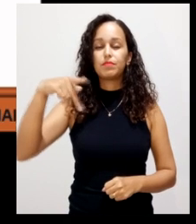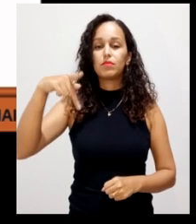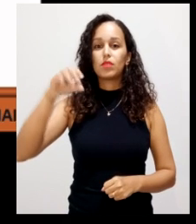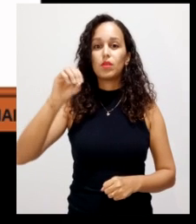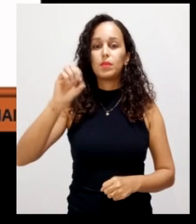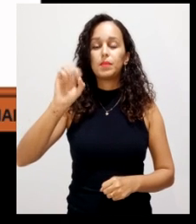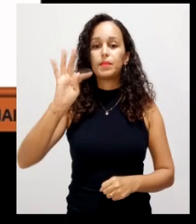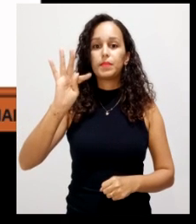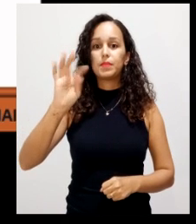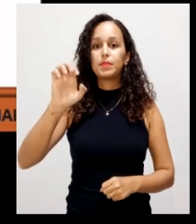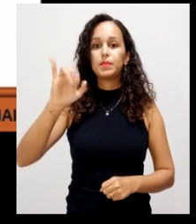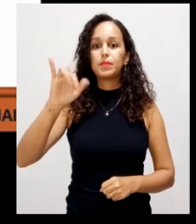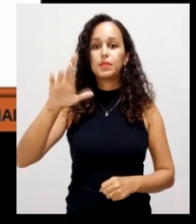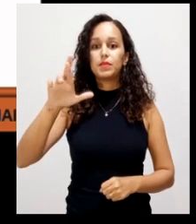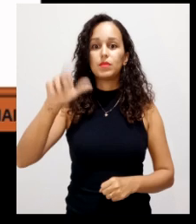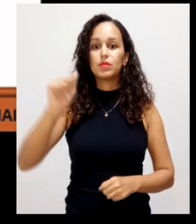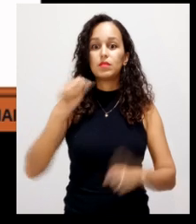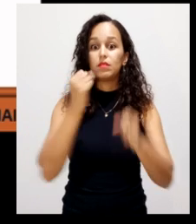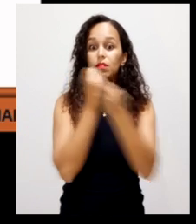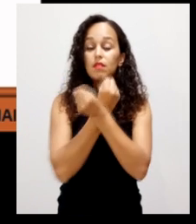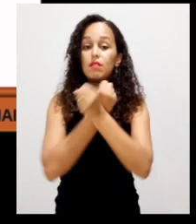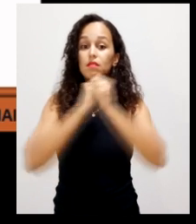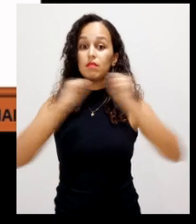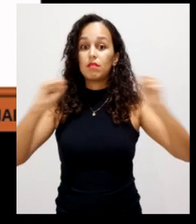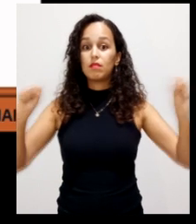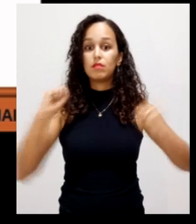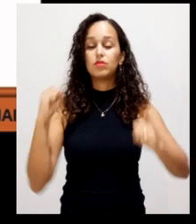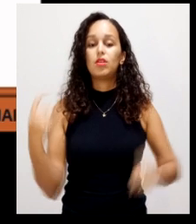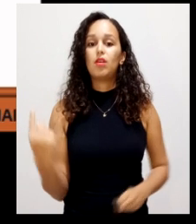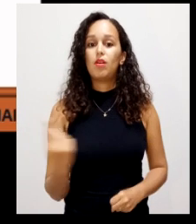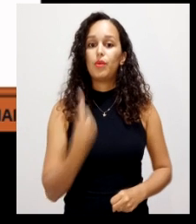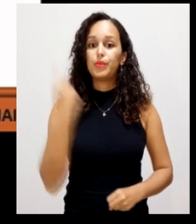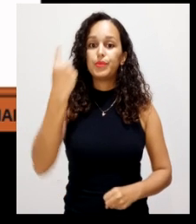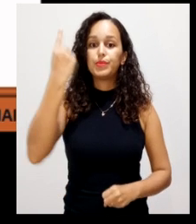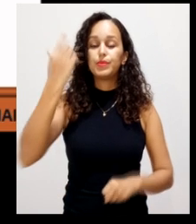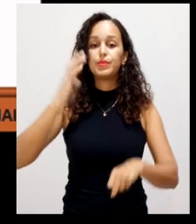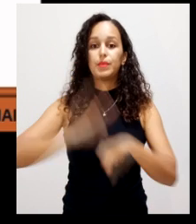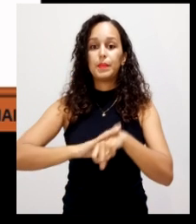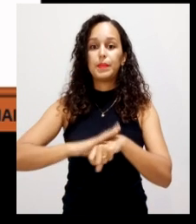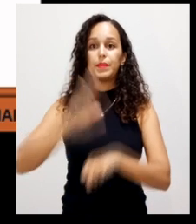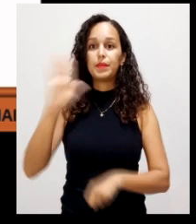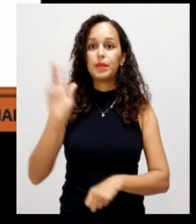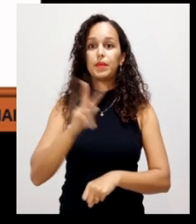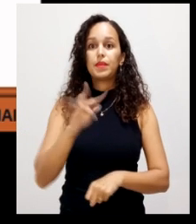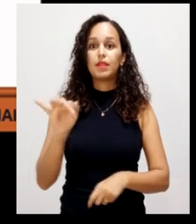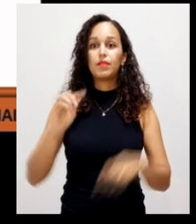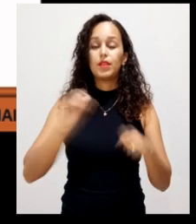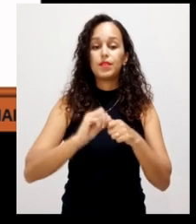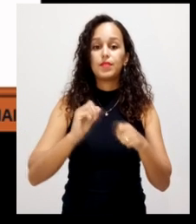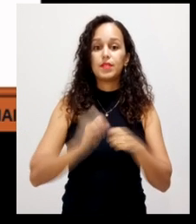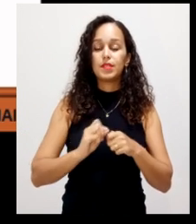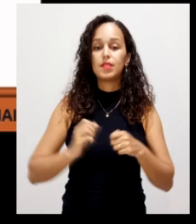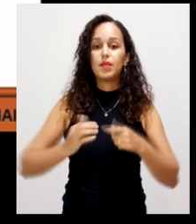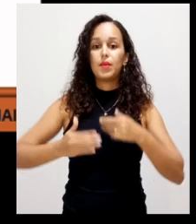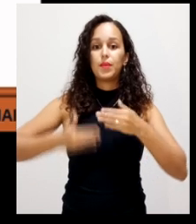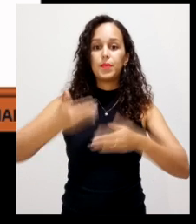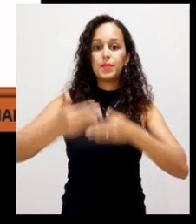de grande escala, nós podemos colocar uma largura maior, uma altura maior. Uma vez que vai fazer o processo de